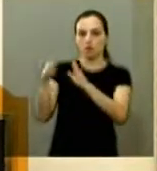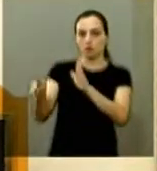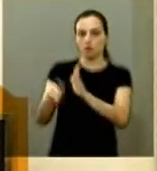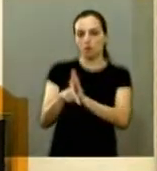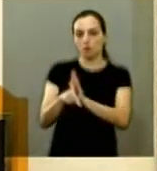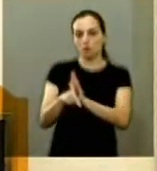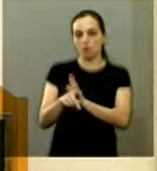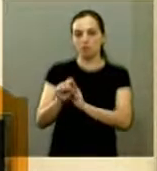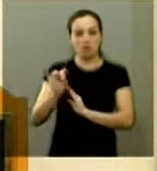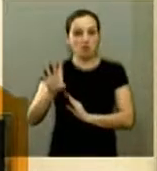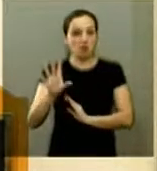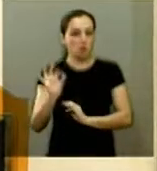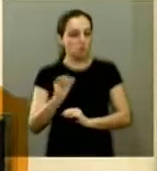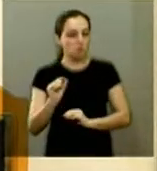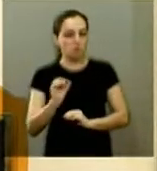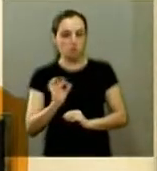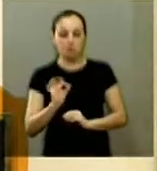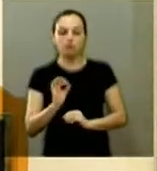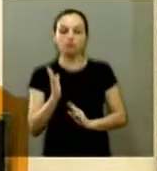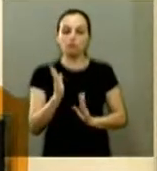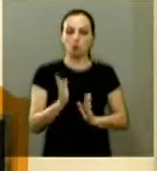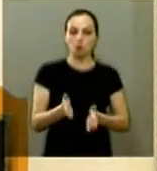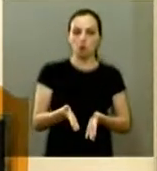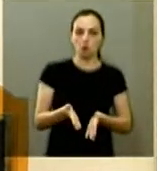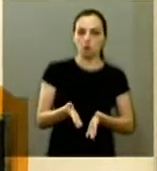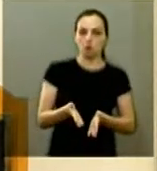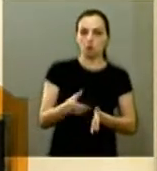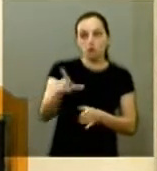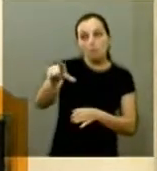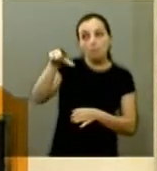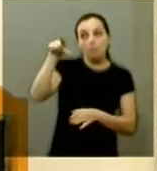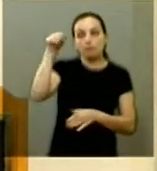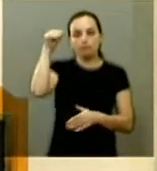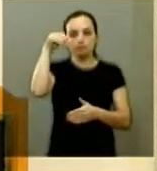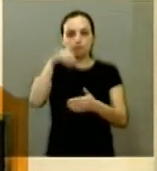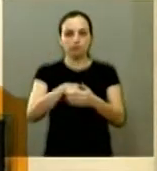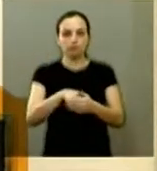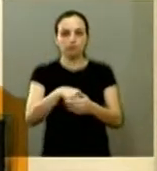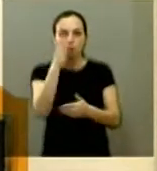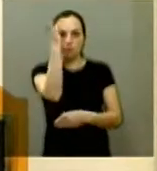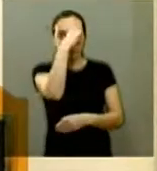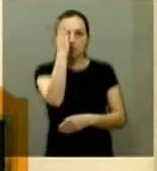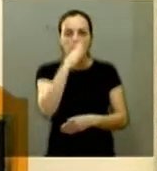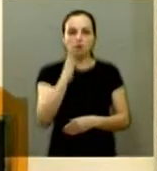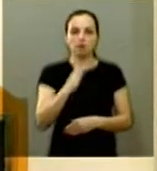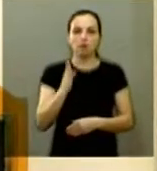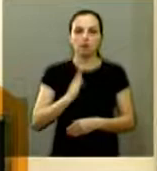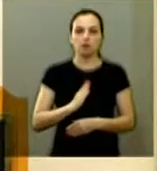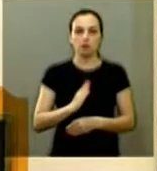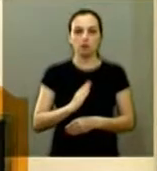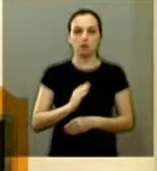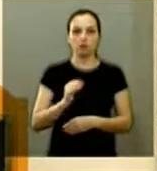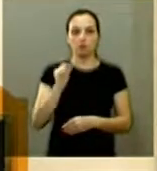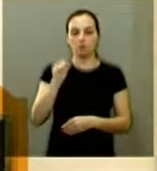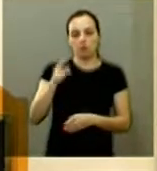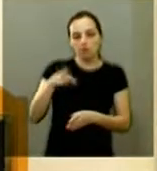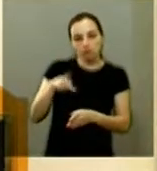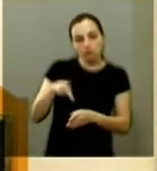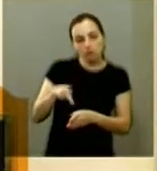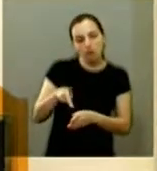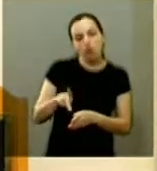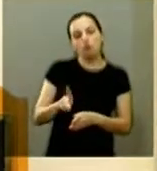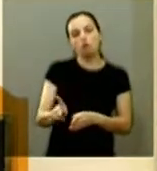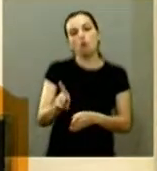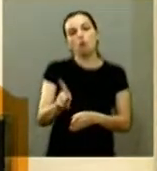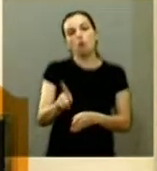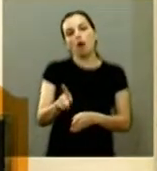apenas por isso entendo que hoje a opção eleitoral para os brasileiros para continuar com a